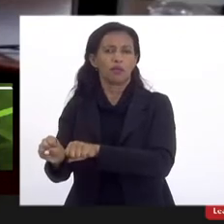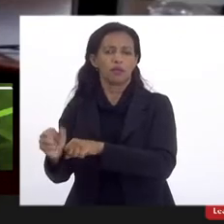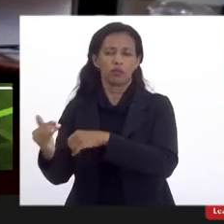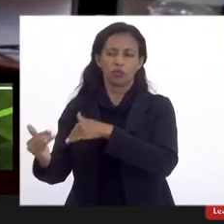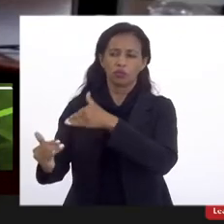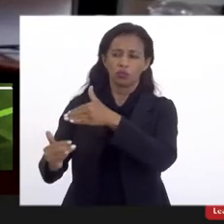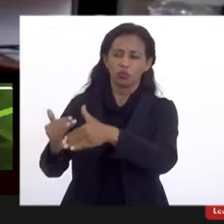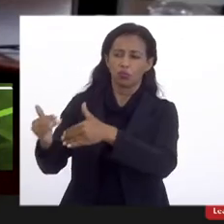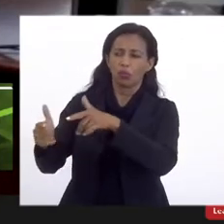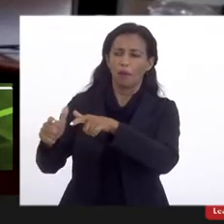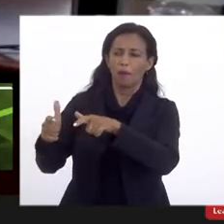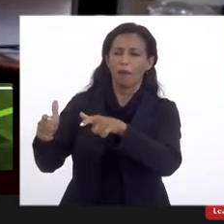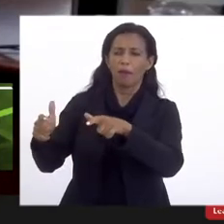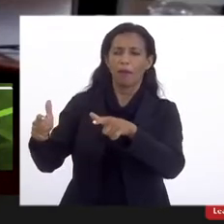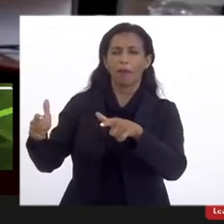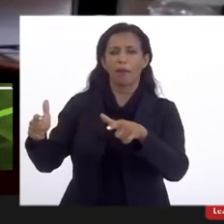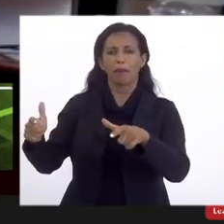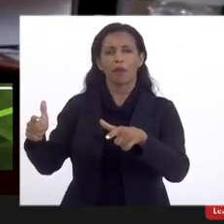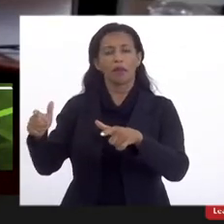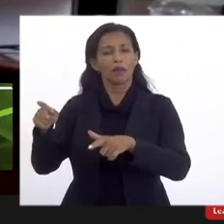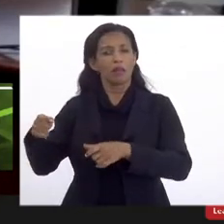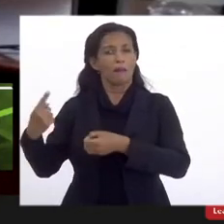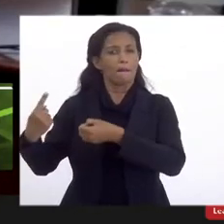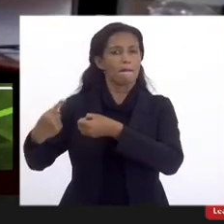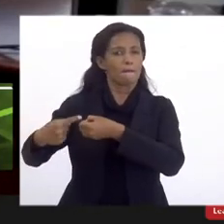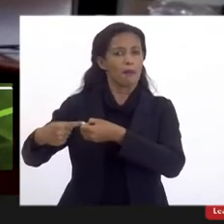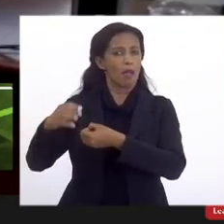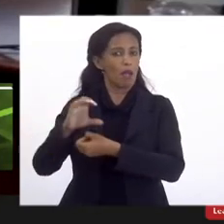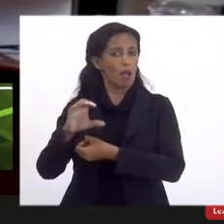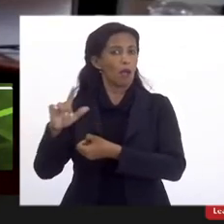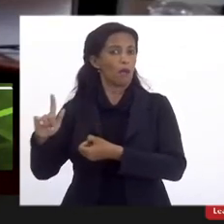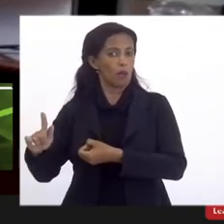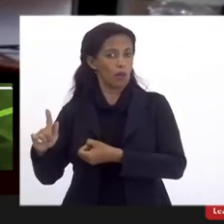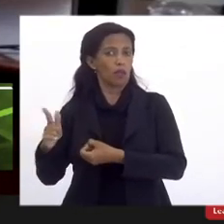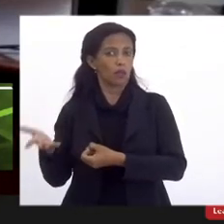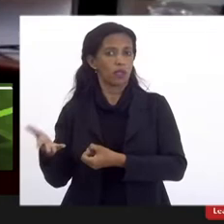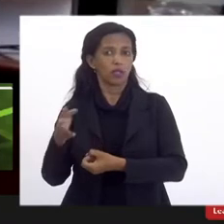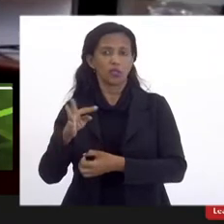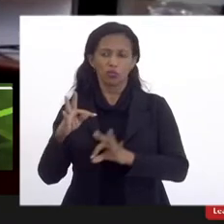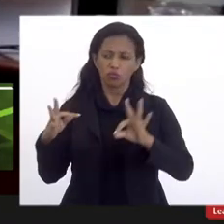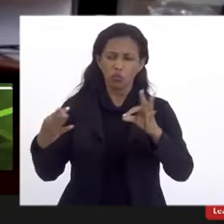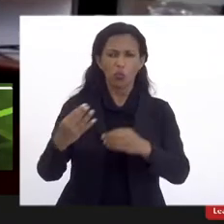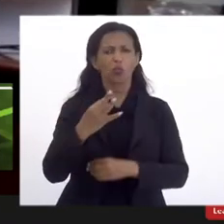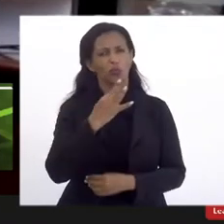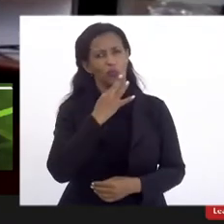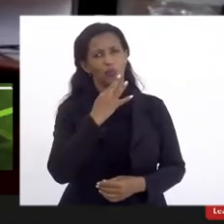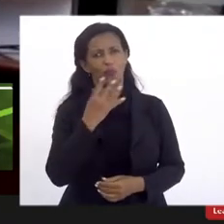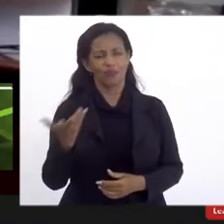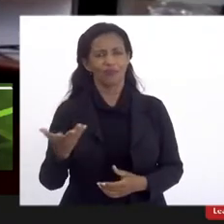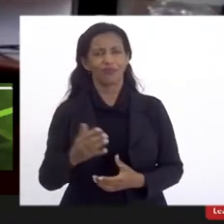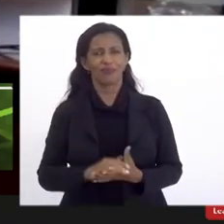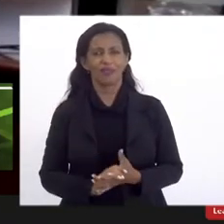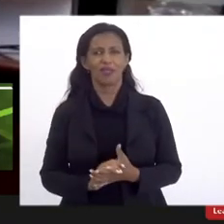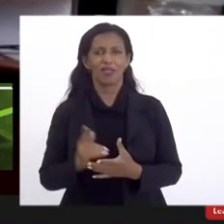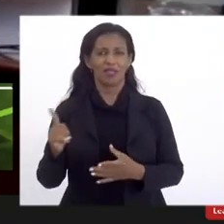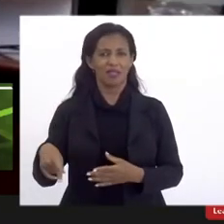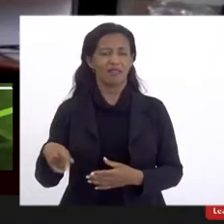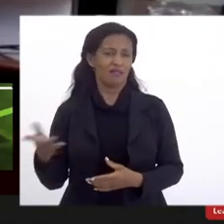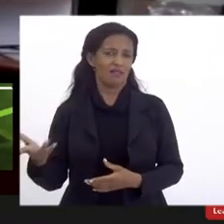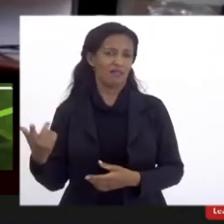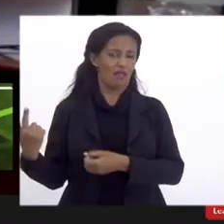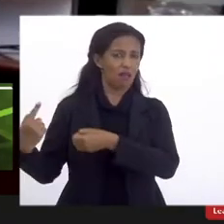crescimento desse bairro, Campo Grande, que nós todos conhecemos, que é uma cidade,